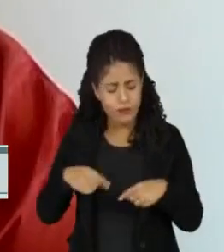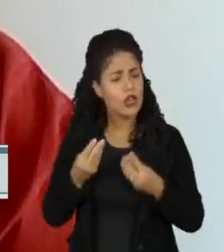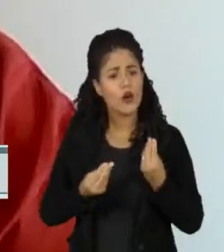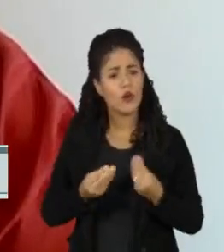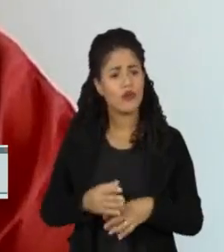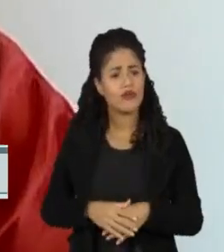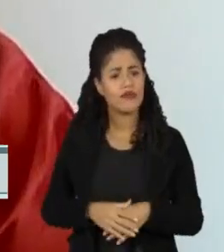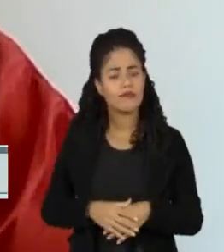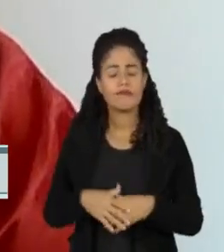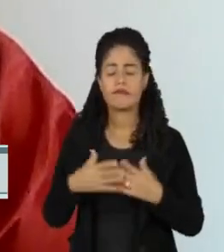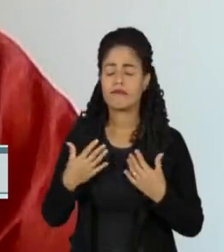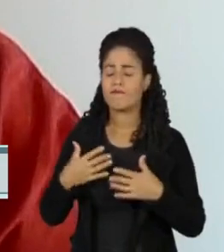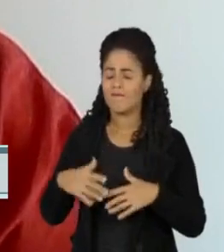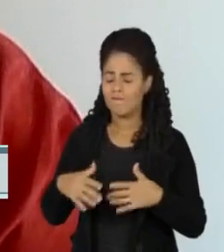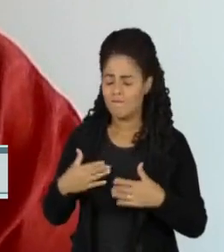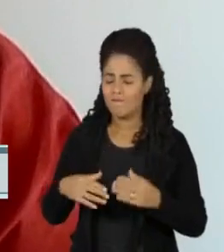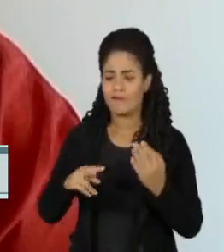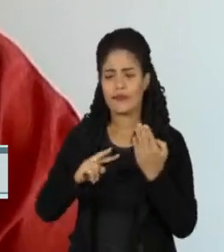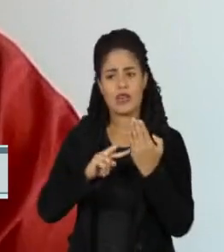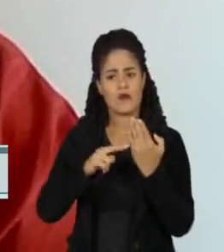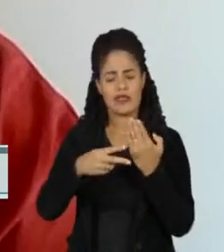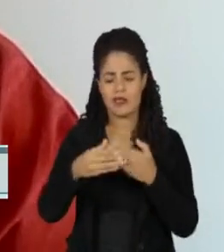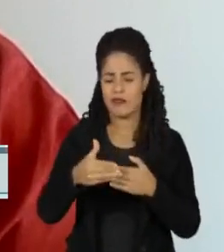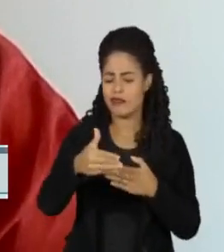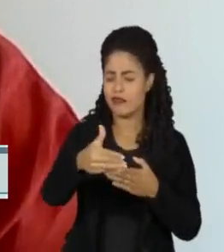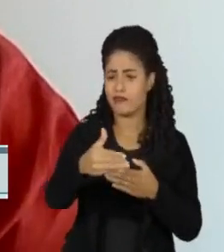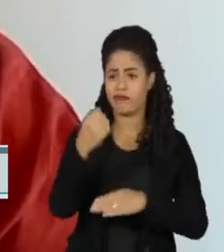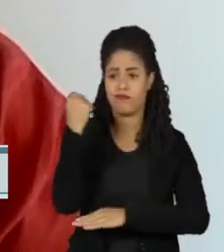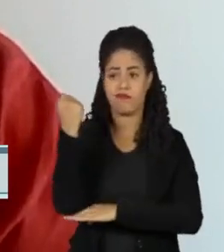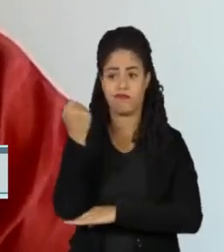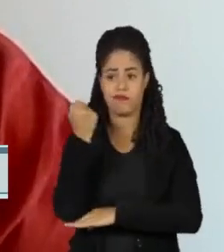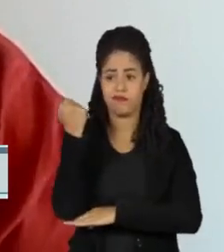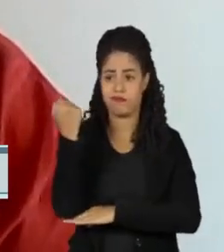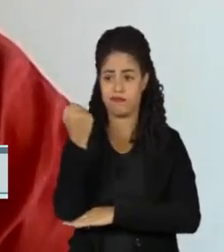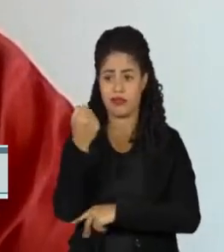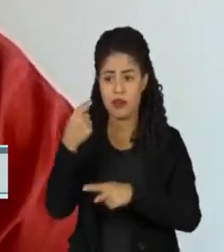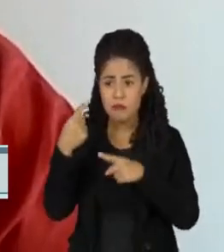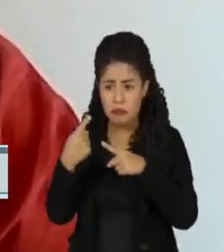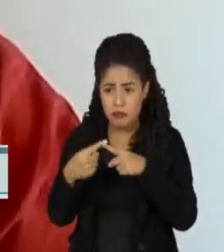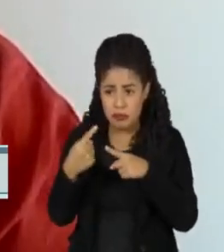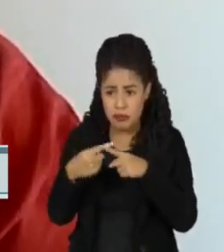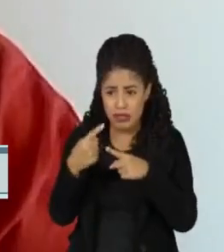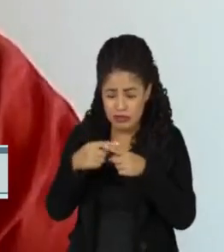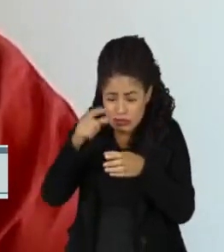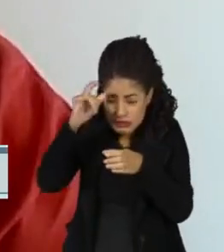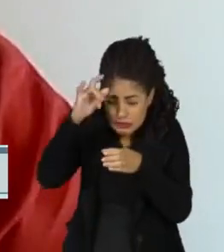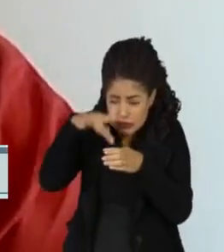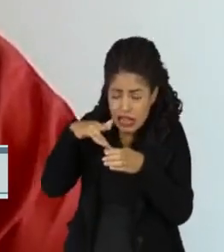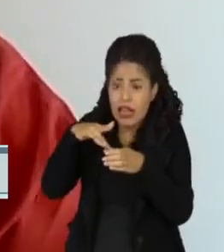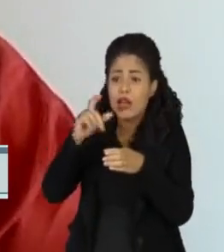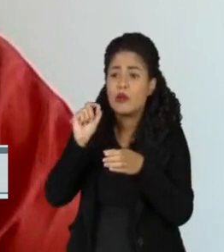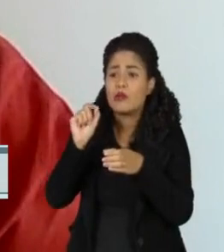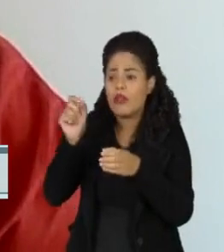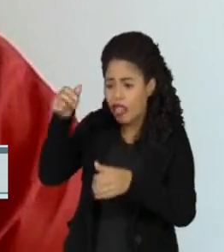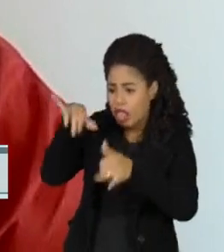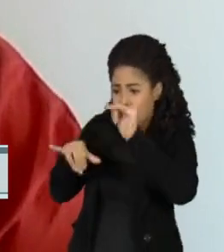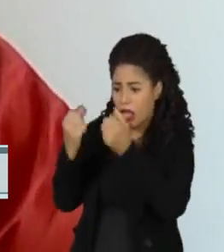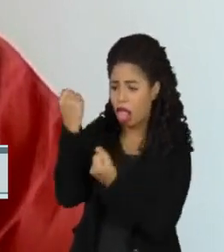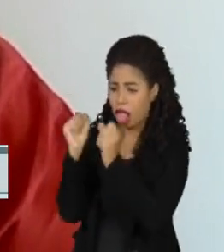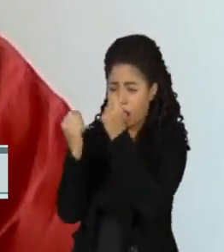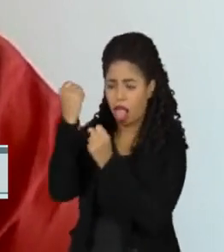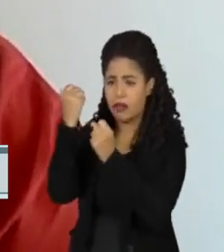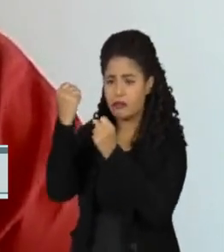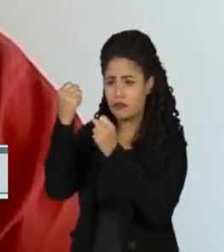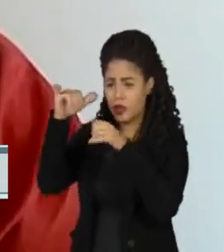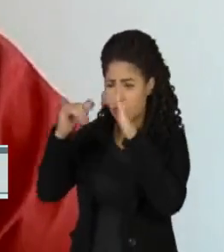consequências gravíssimas, né? Porque a gente tem nesses alimentos essa composição, né? Alimentos que são ricos em gordura,